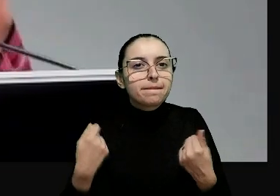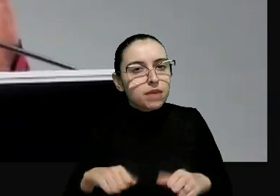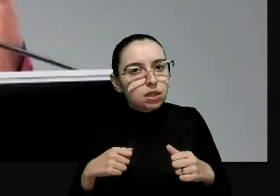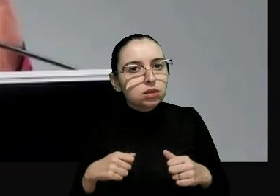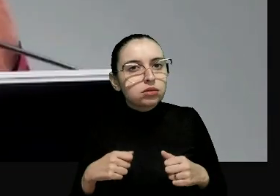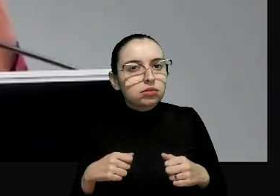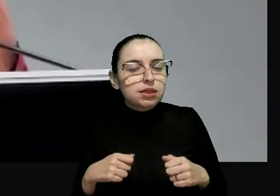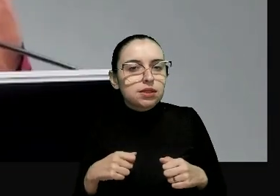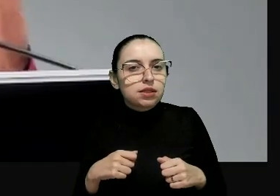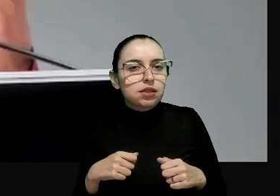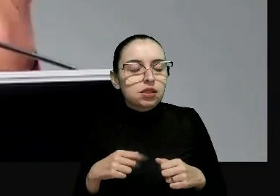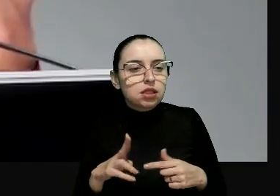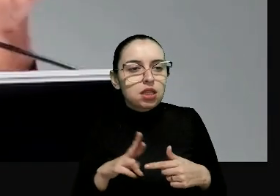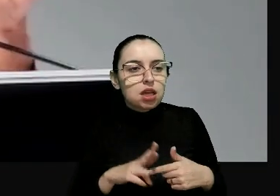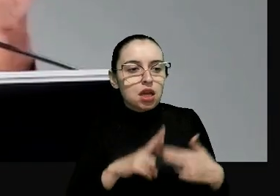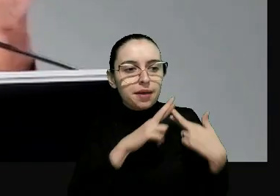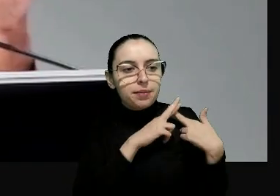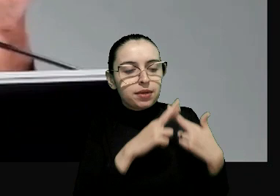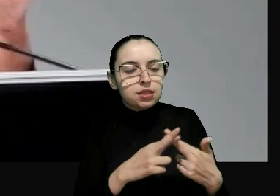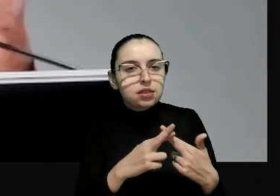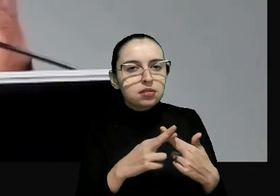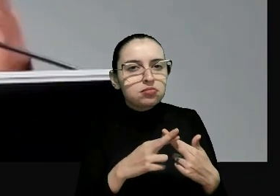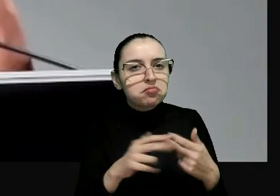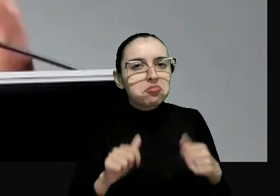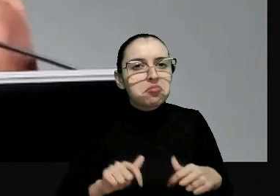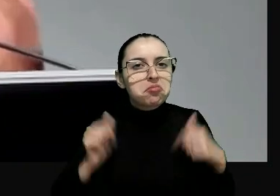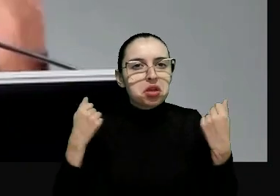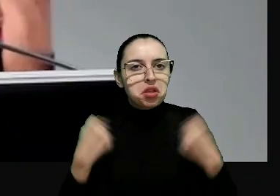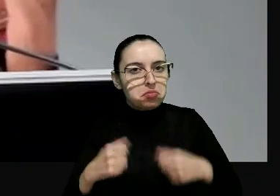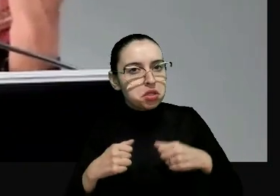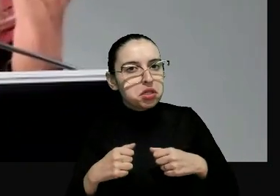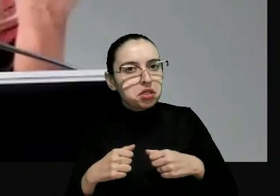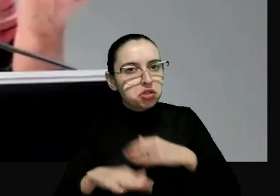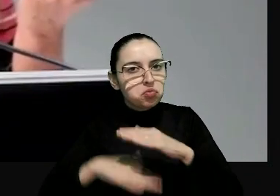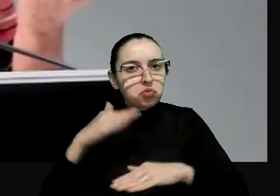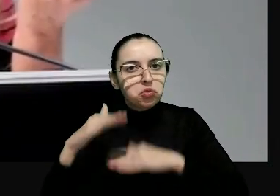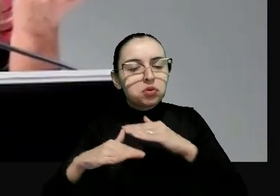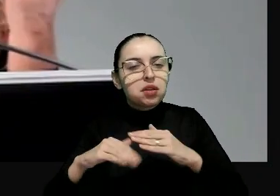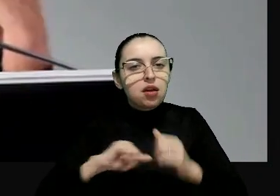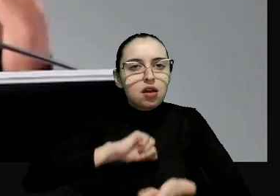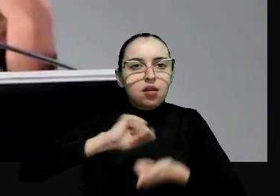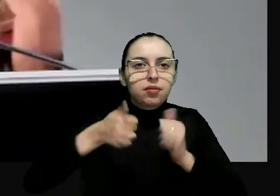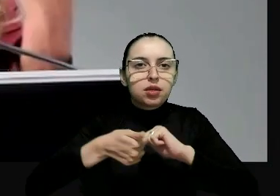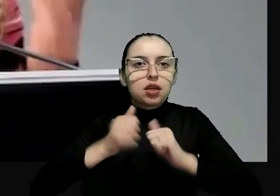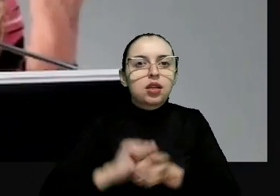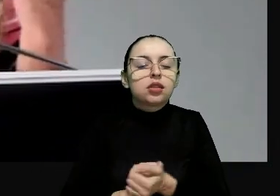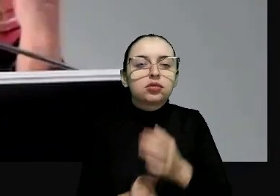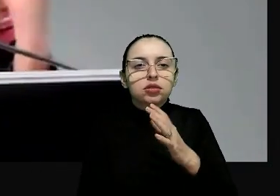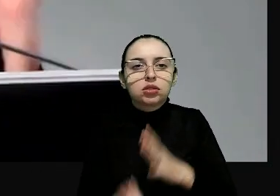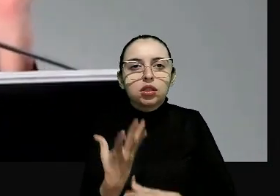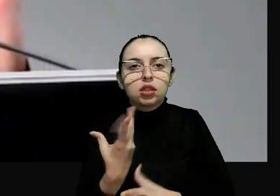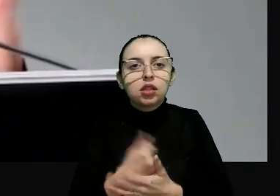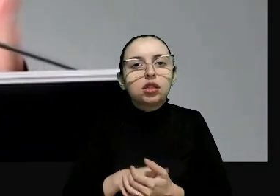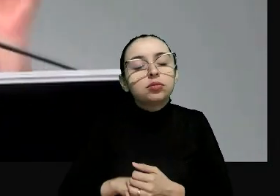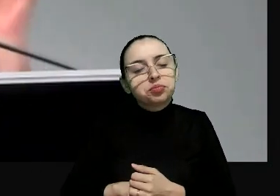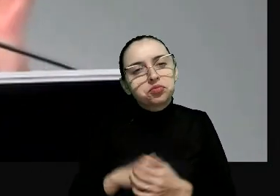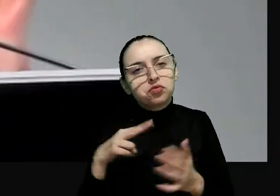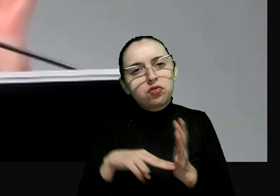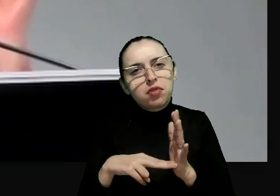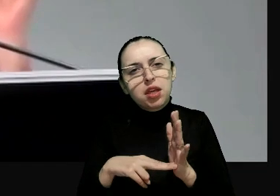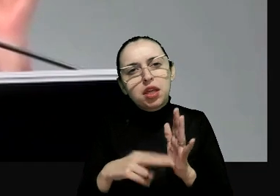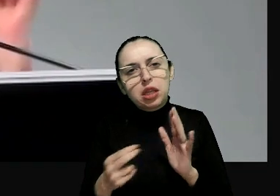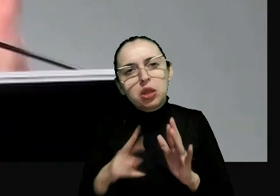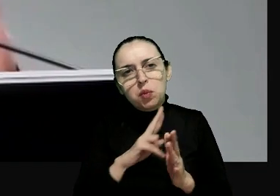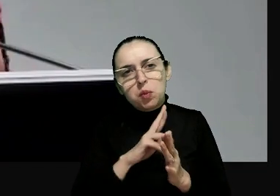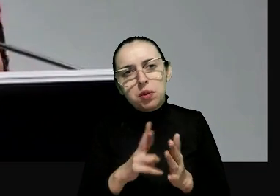reagir, é capaz de incidir de maneira transformadora, tendo em vista esse passivo?